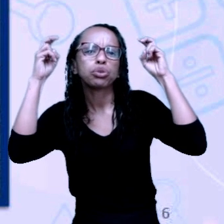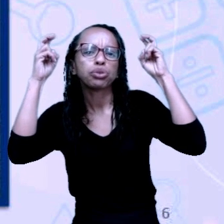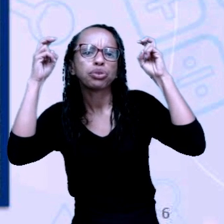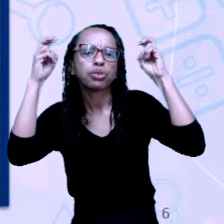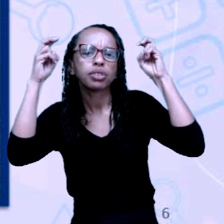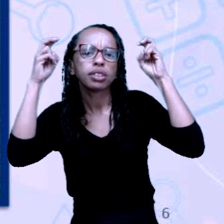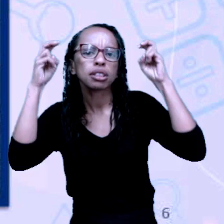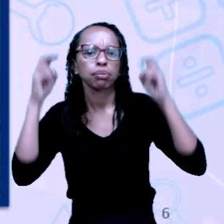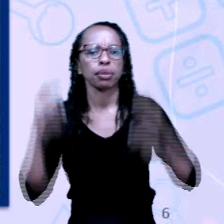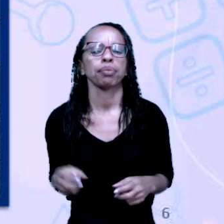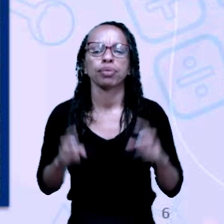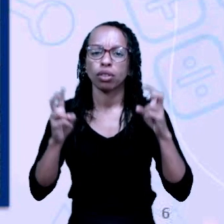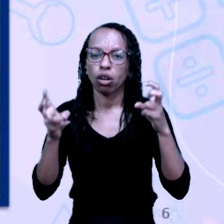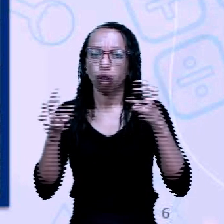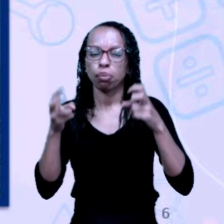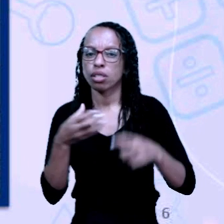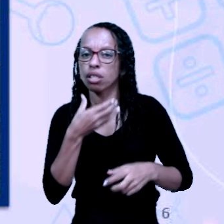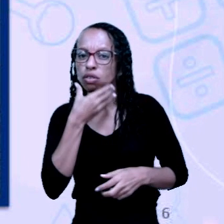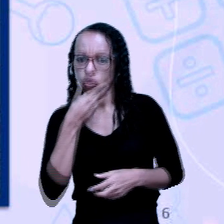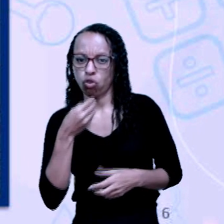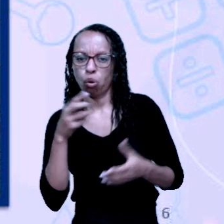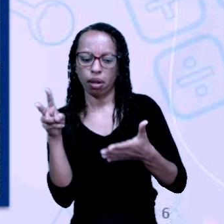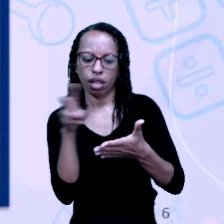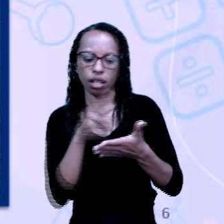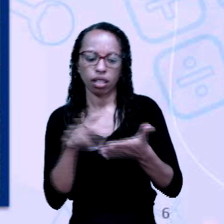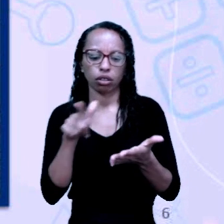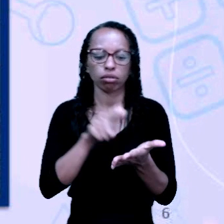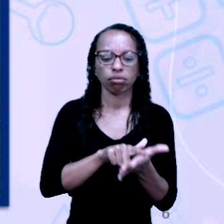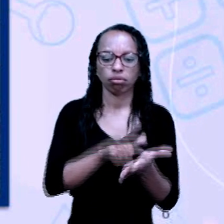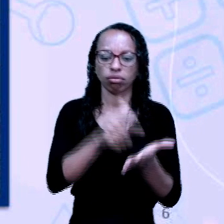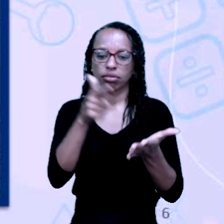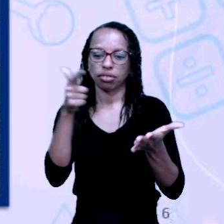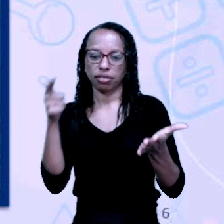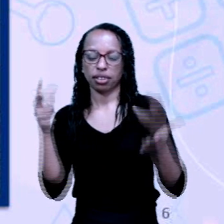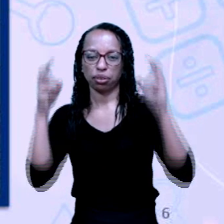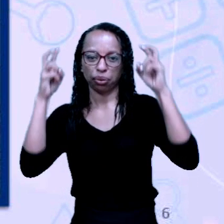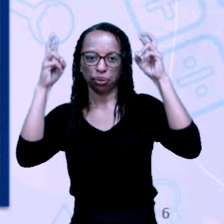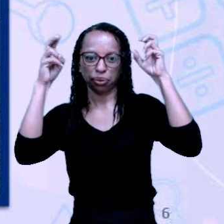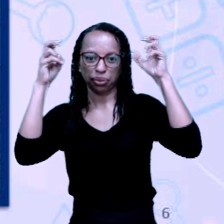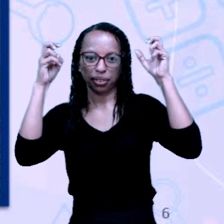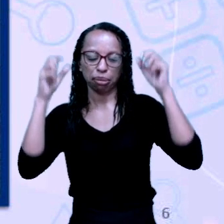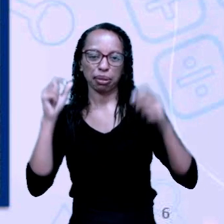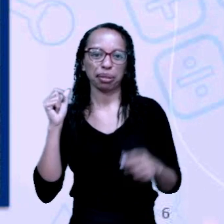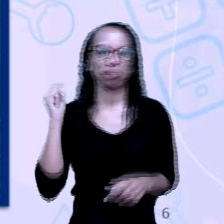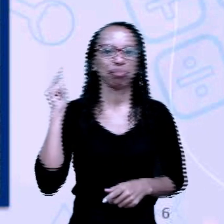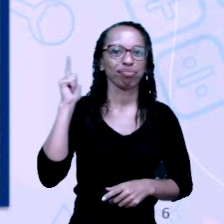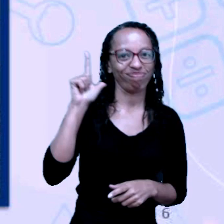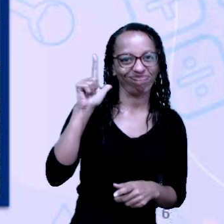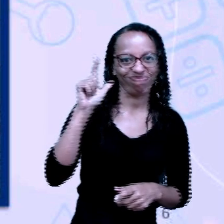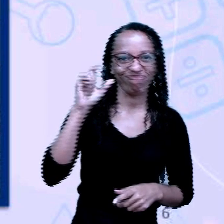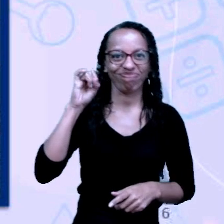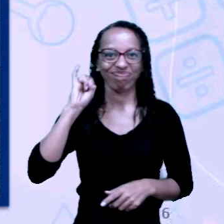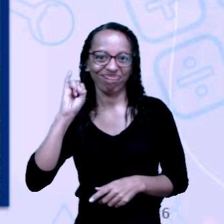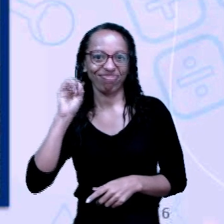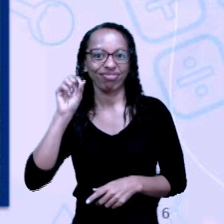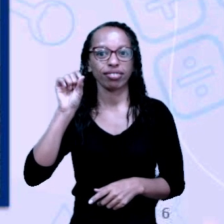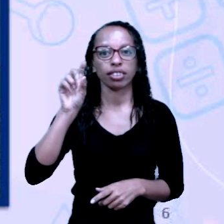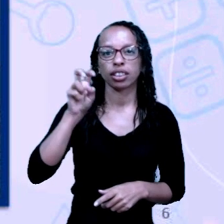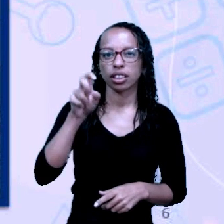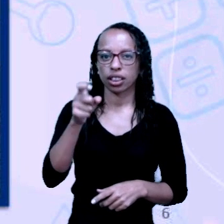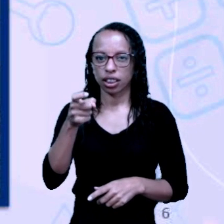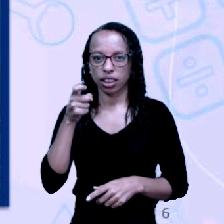está lendo um jornal com o nome lixo, ou melhor, lei do lixo.